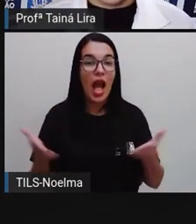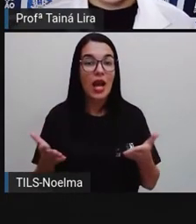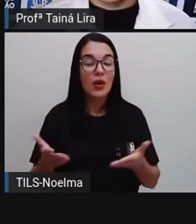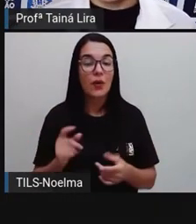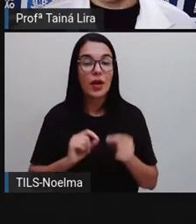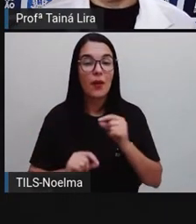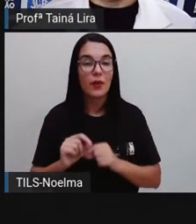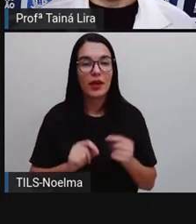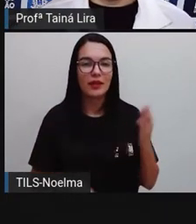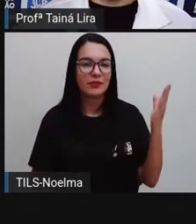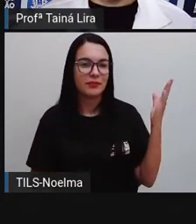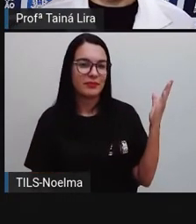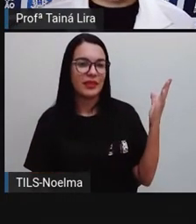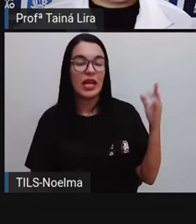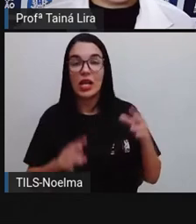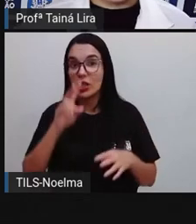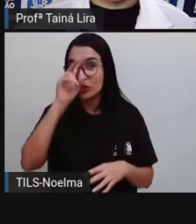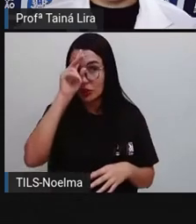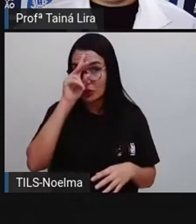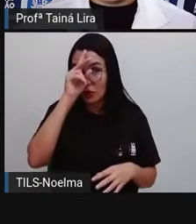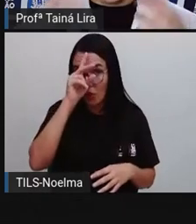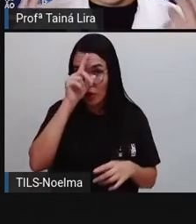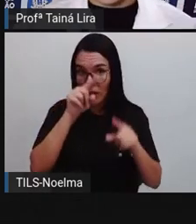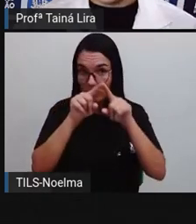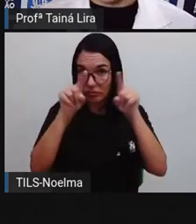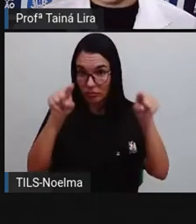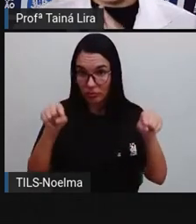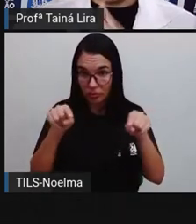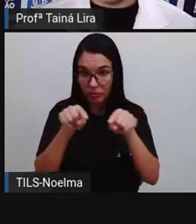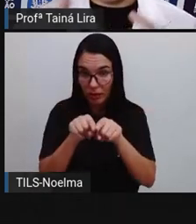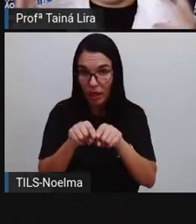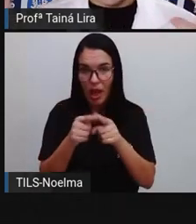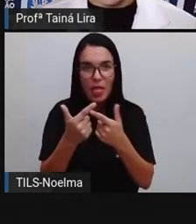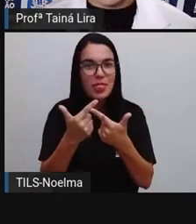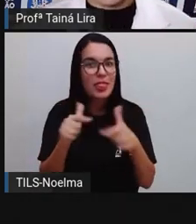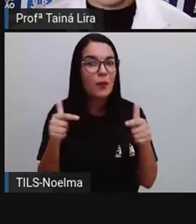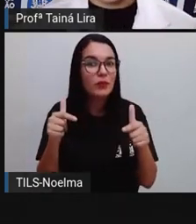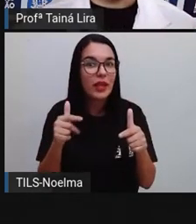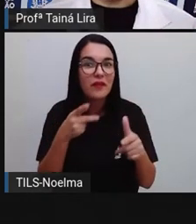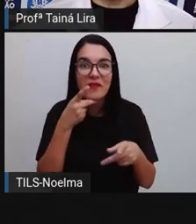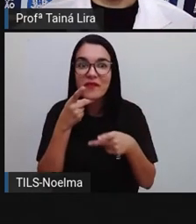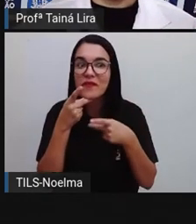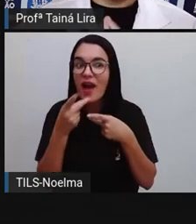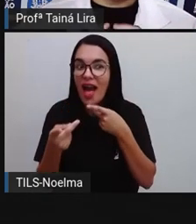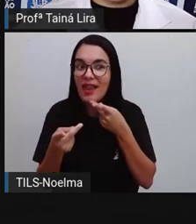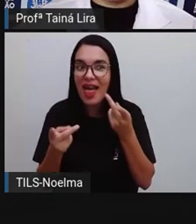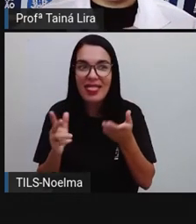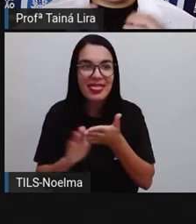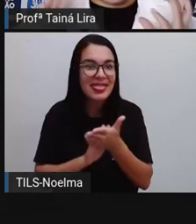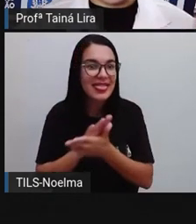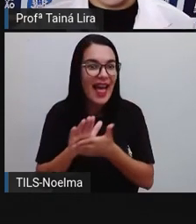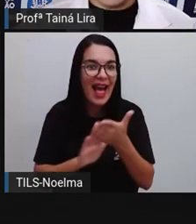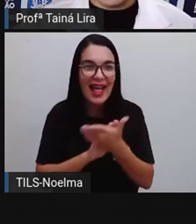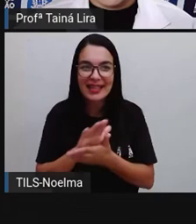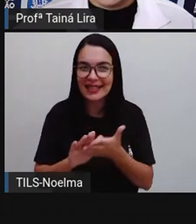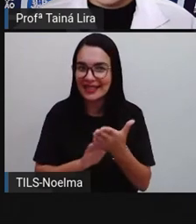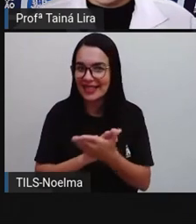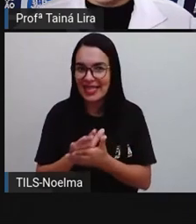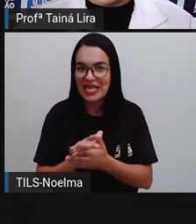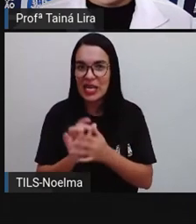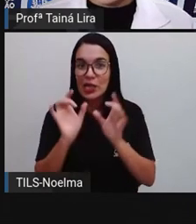agora uma história em quadrinhos. Essa história não tem falas, tá? Não tem diálogo.